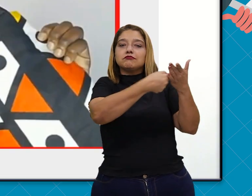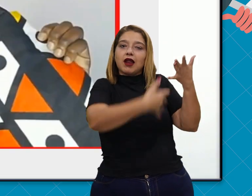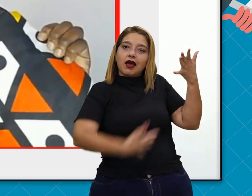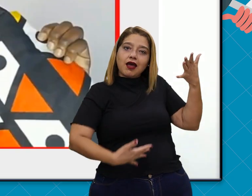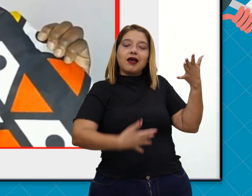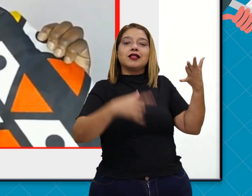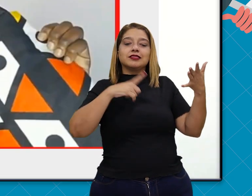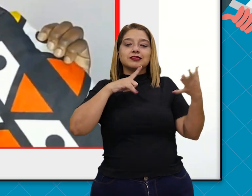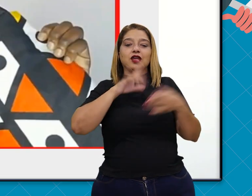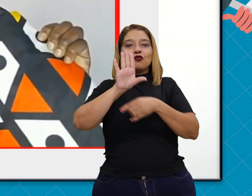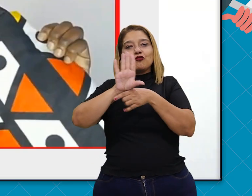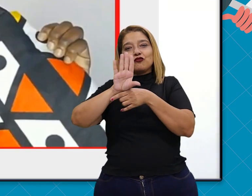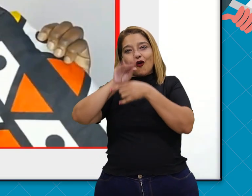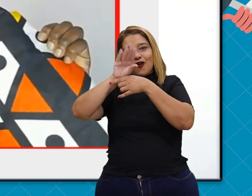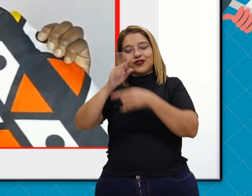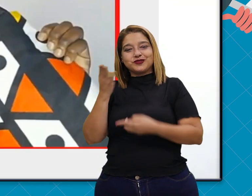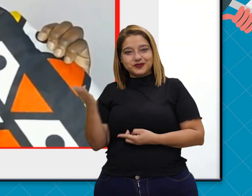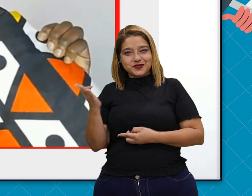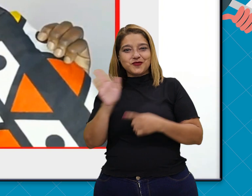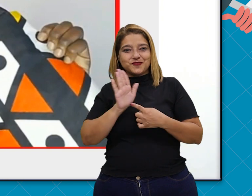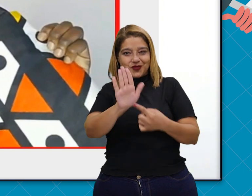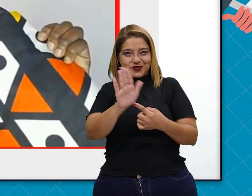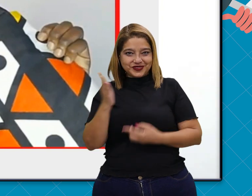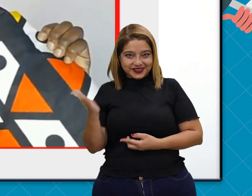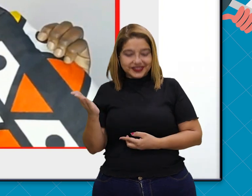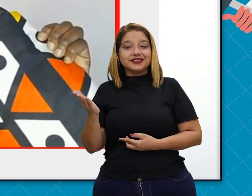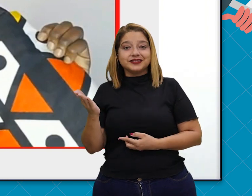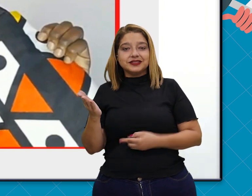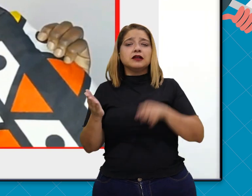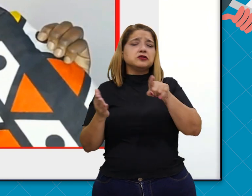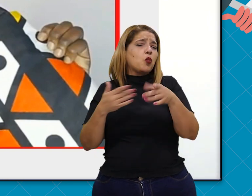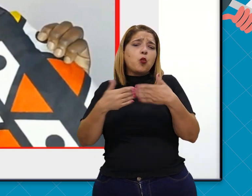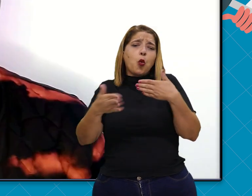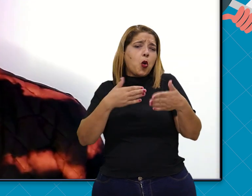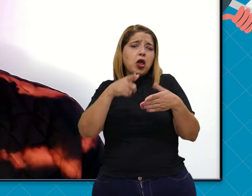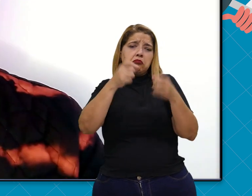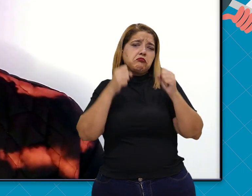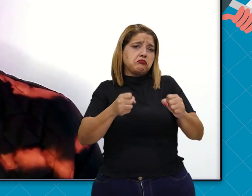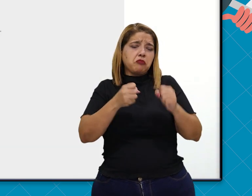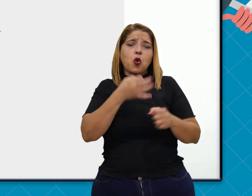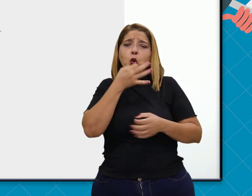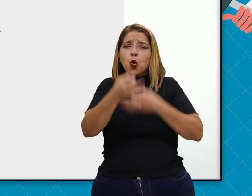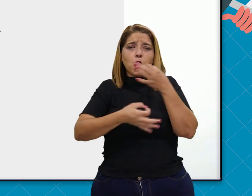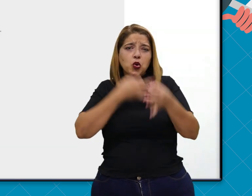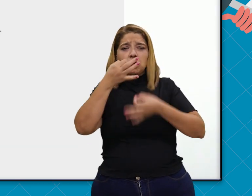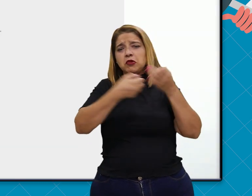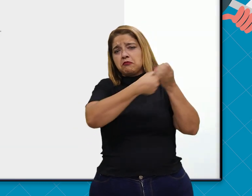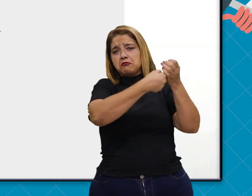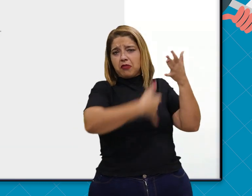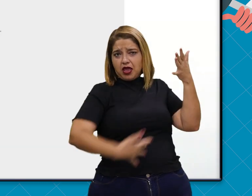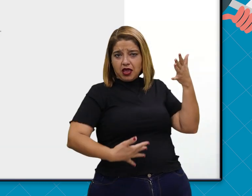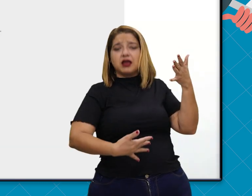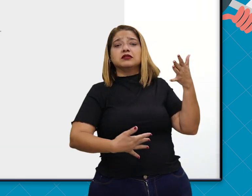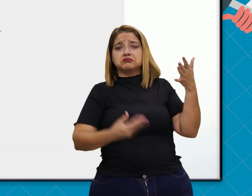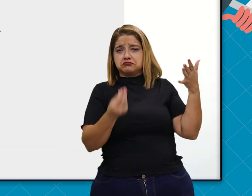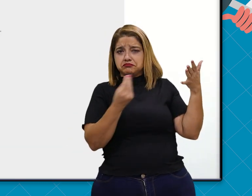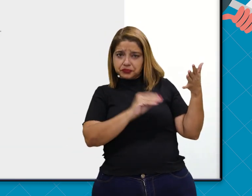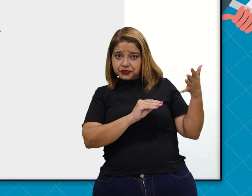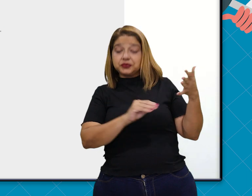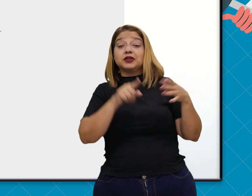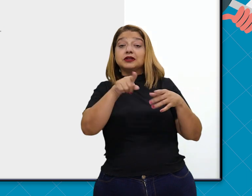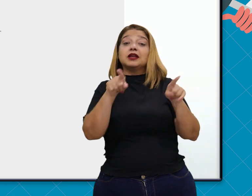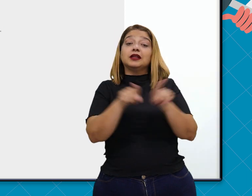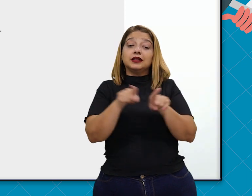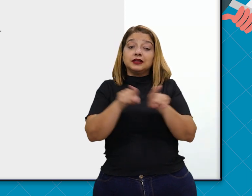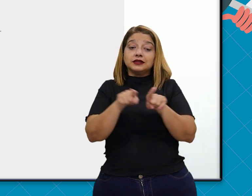nossa foto que está na comunidade do nosso canal. Comenta qualquer coisa. Qualquer coisa que você comentar já está valendo. E também